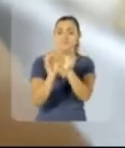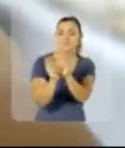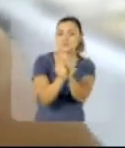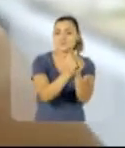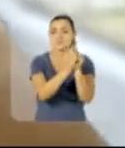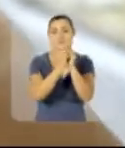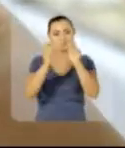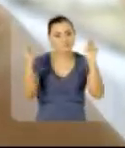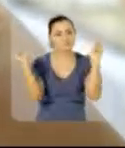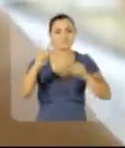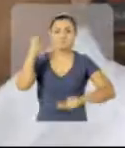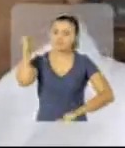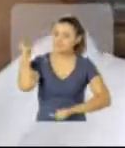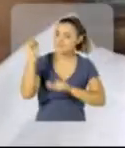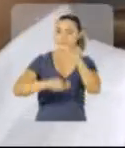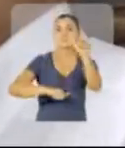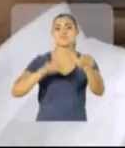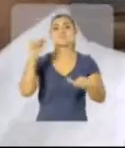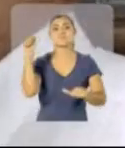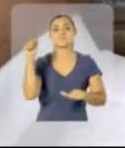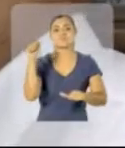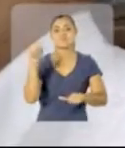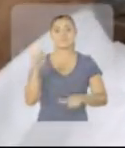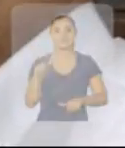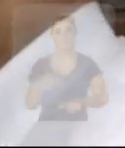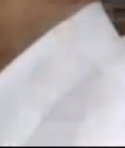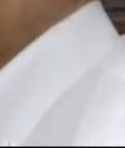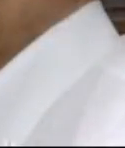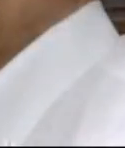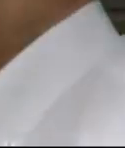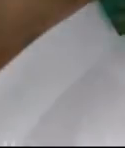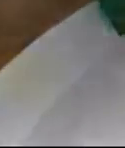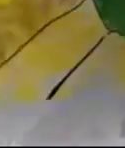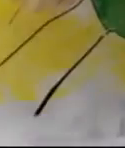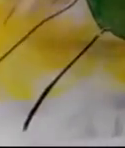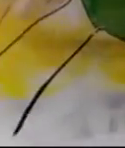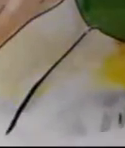juntos, e juntos mudar.